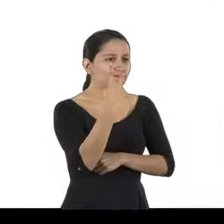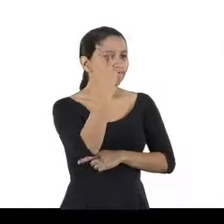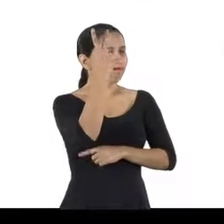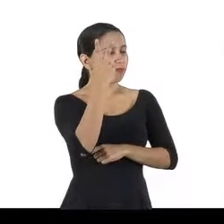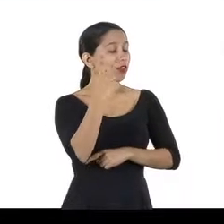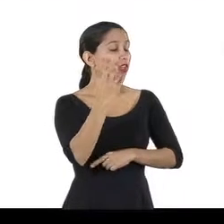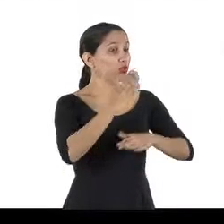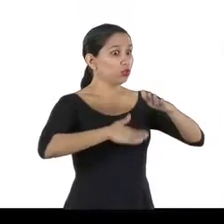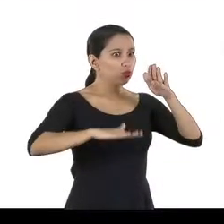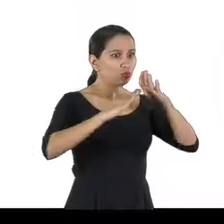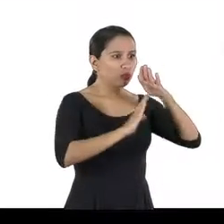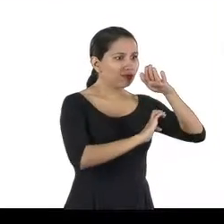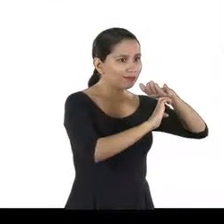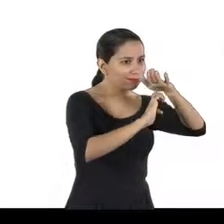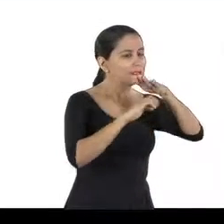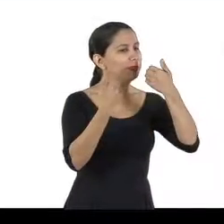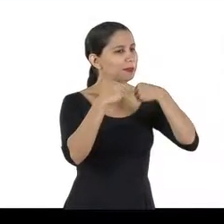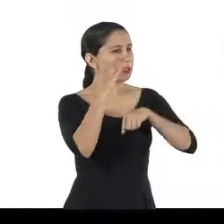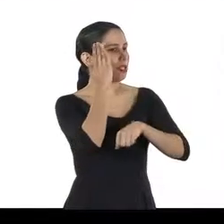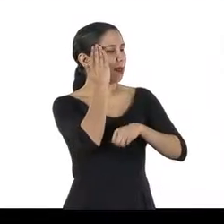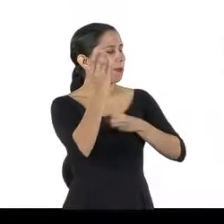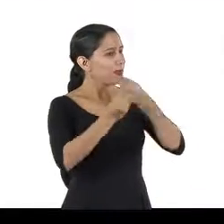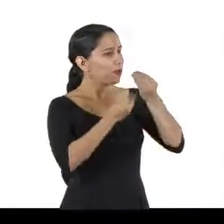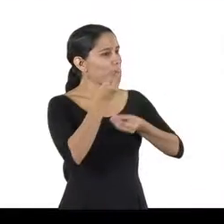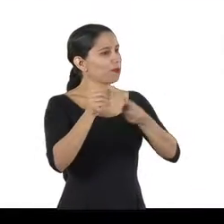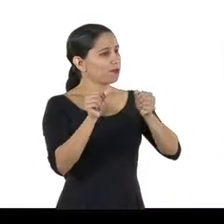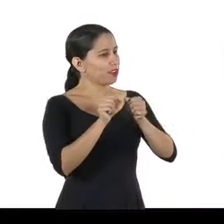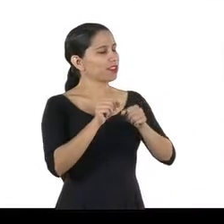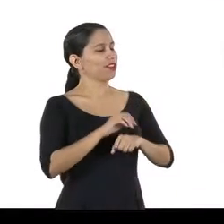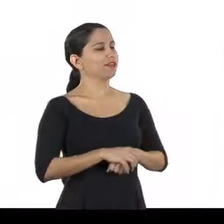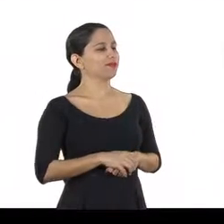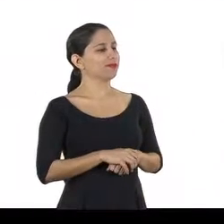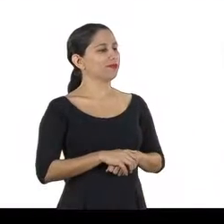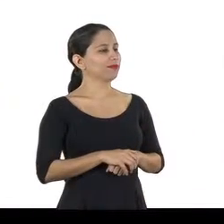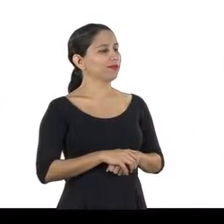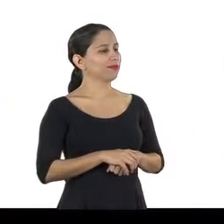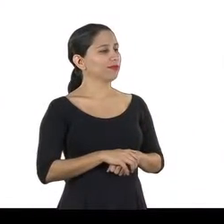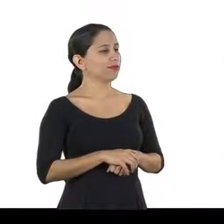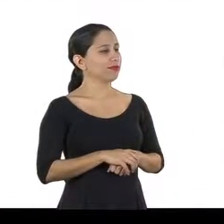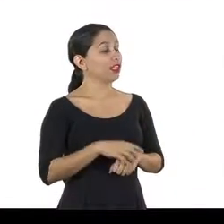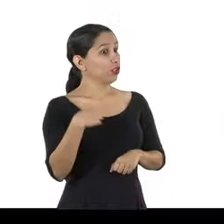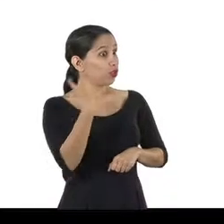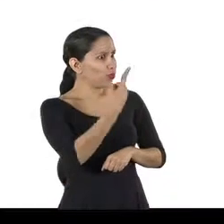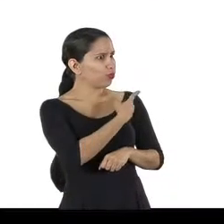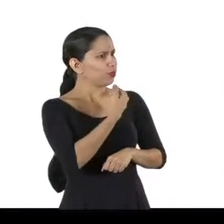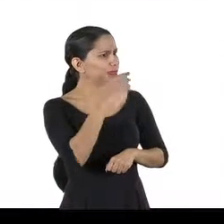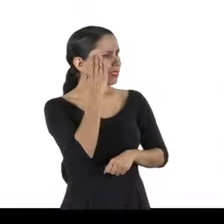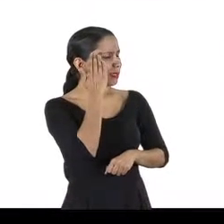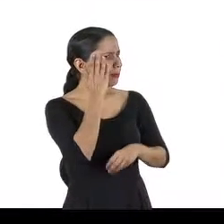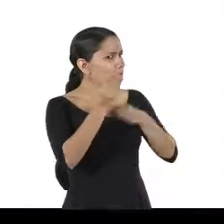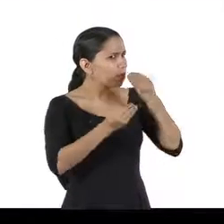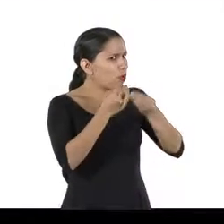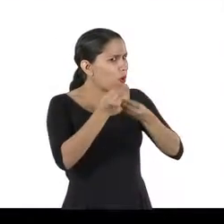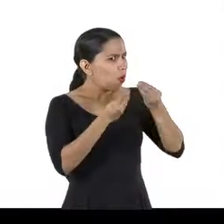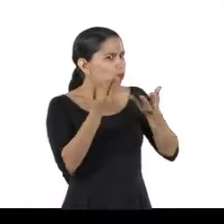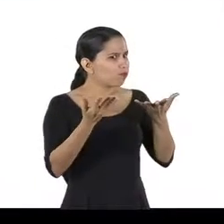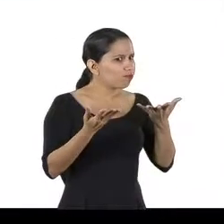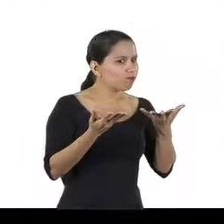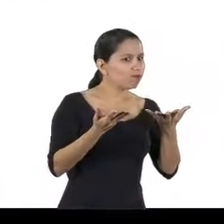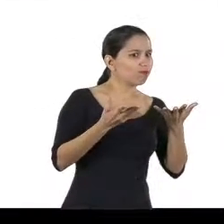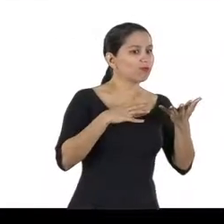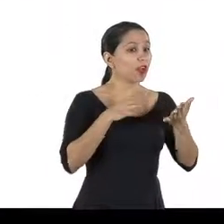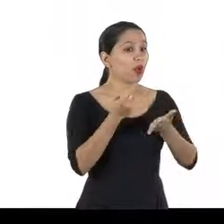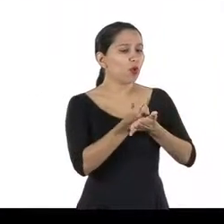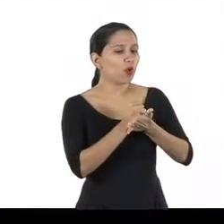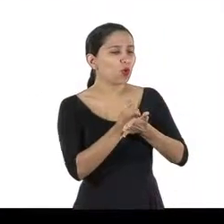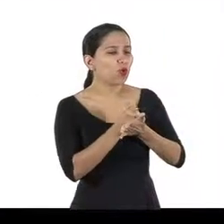importante para as empresas. Se a gente ser bem trabalhado, nós conseguimos estabelecer requisitos mínimos de saúde e segurança para que